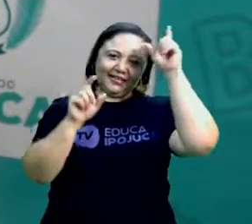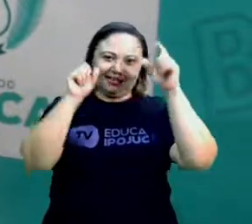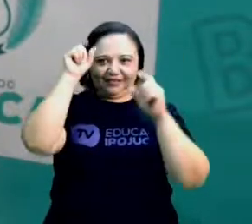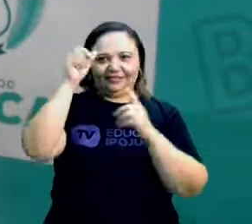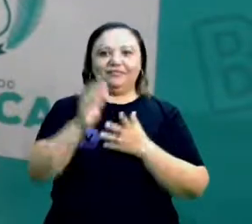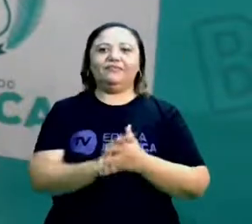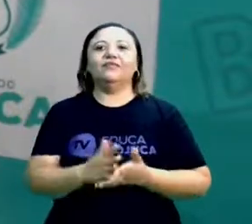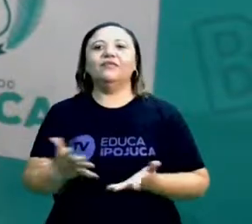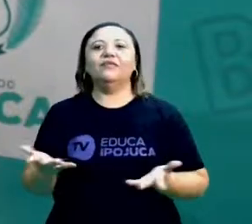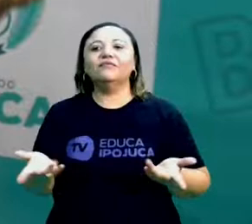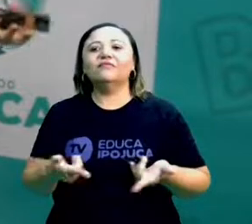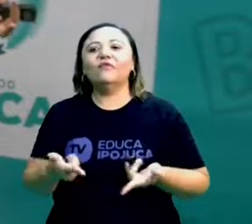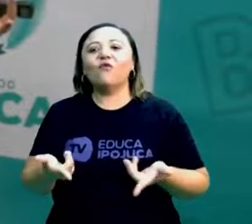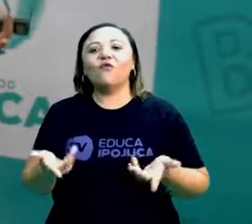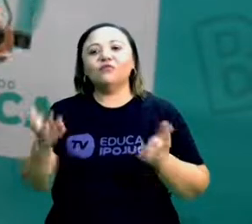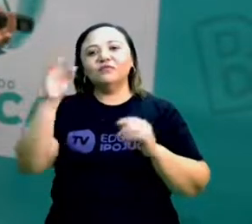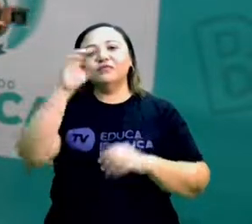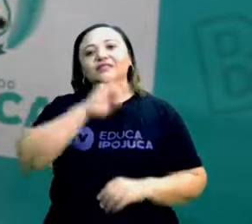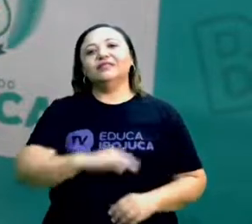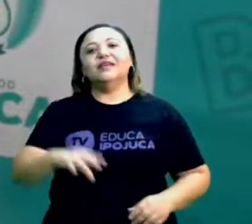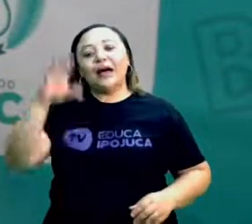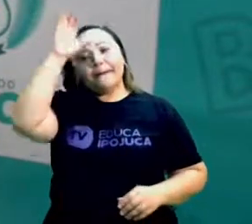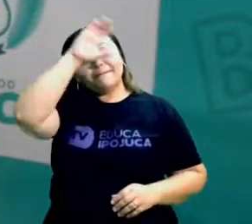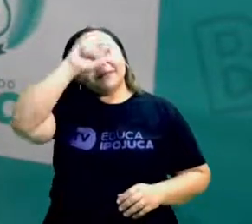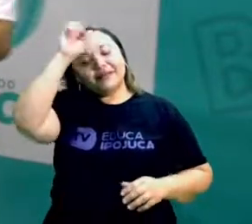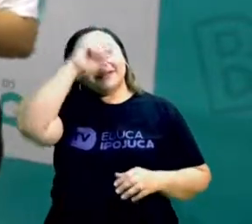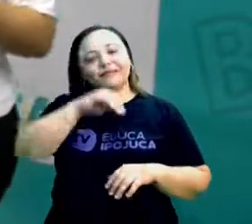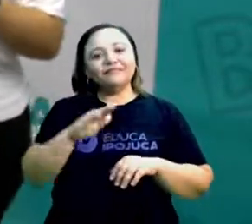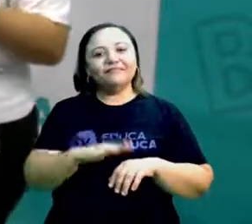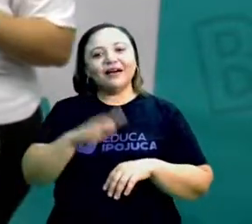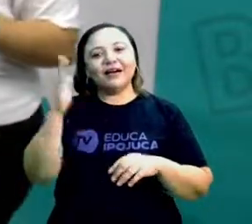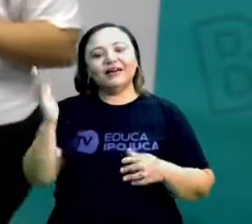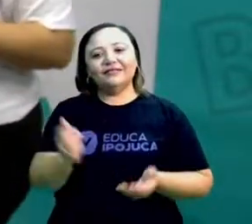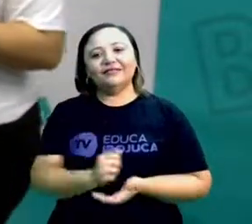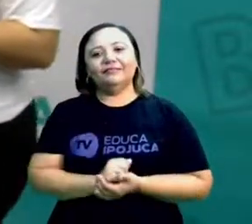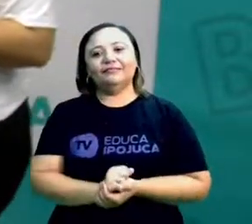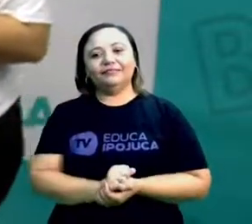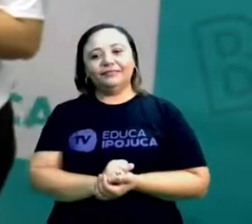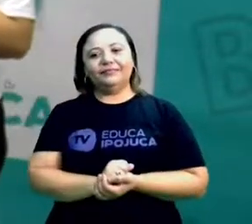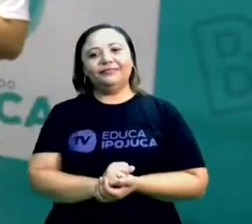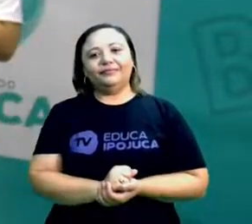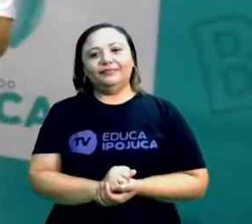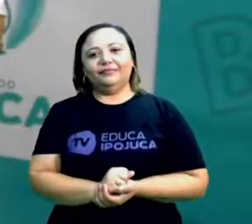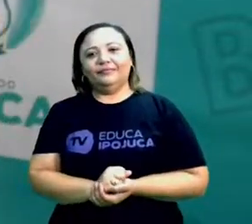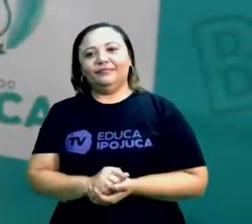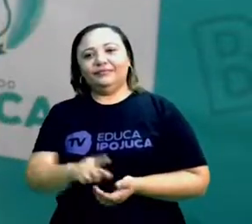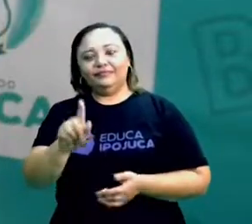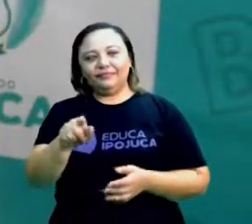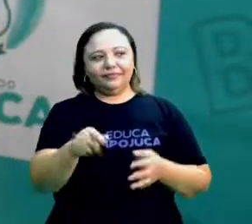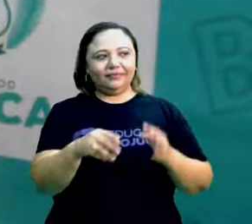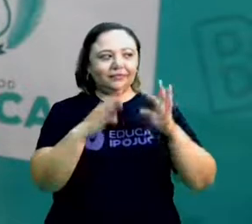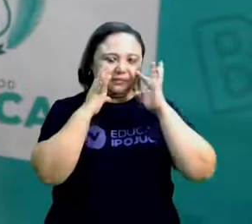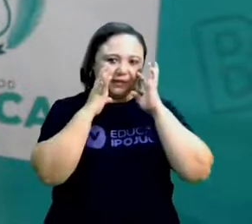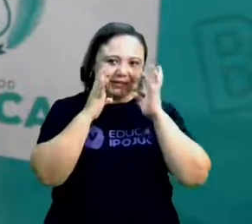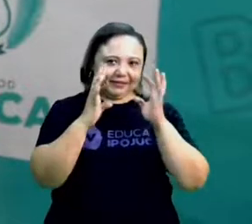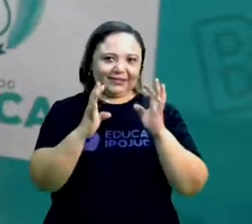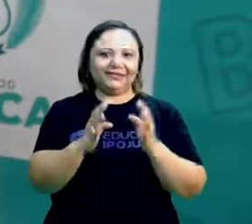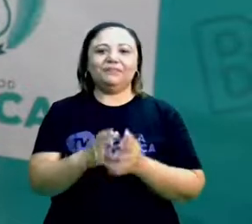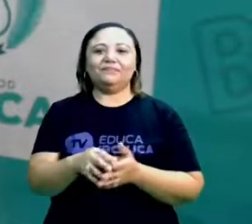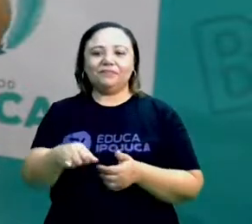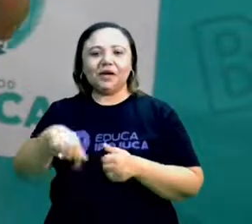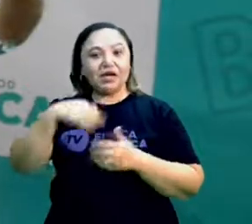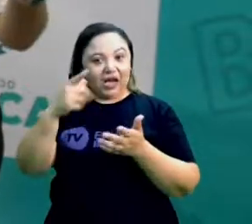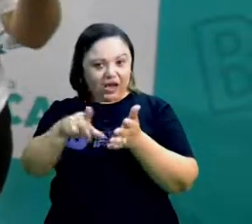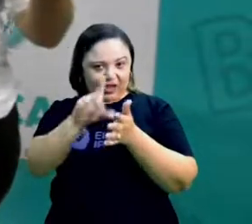encantar com vários conhecimentos. Vamos lá. Pra isso vamos ver quais são os nossos